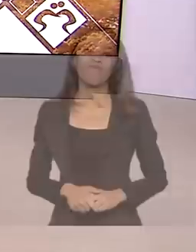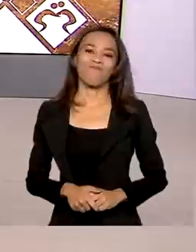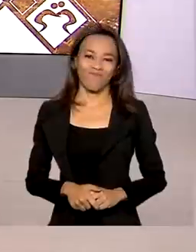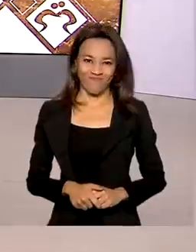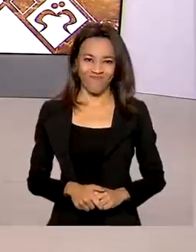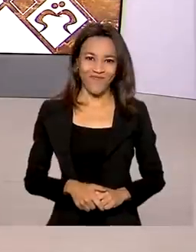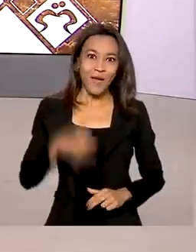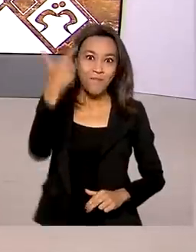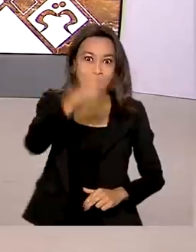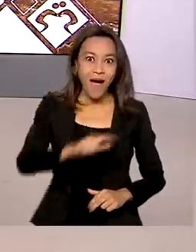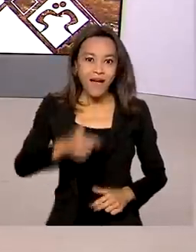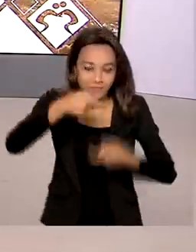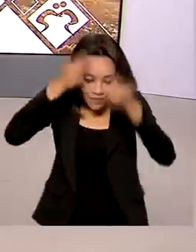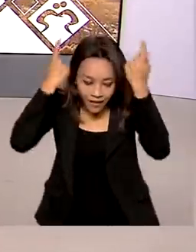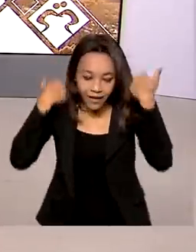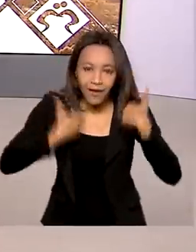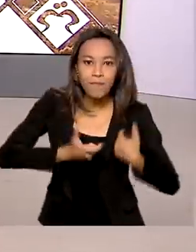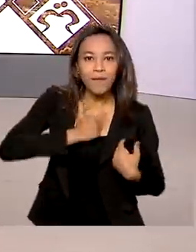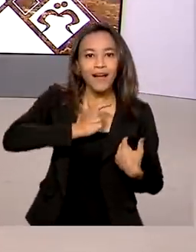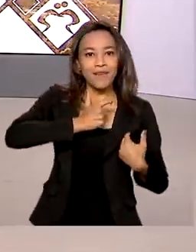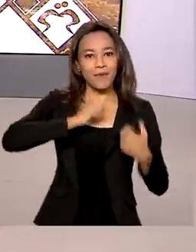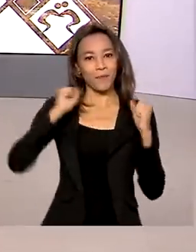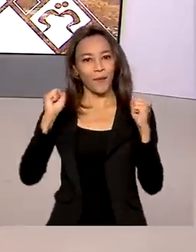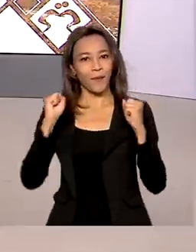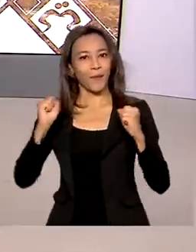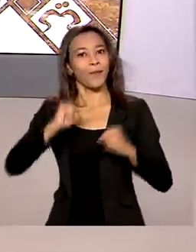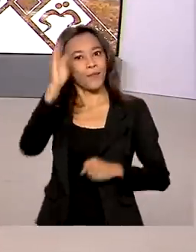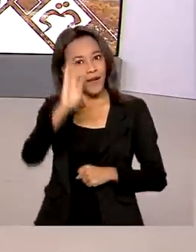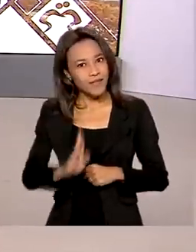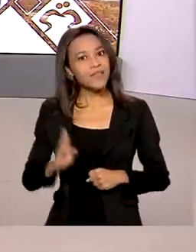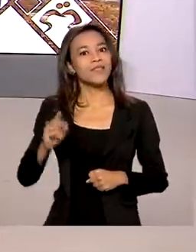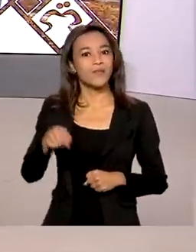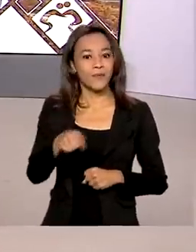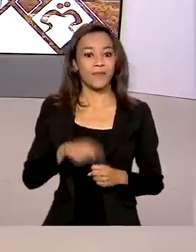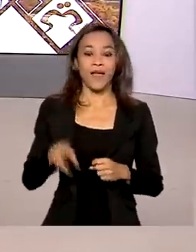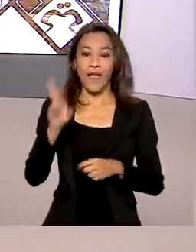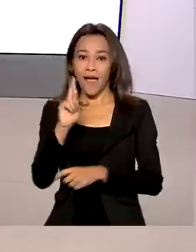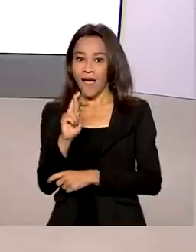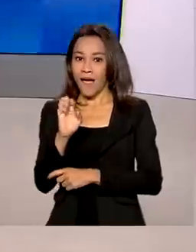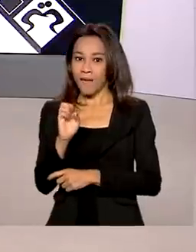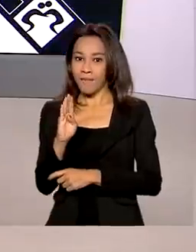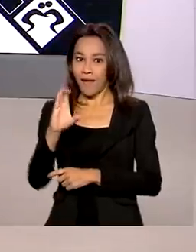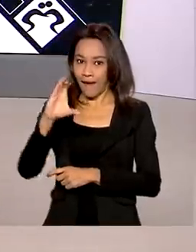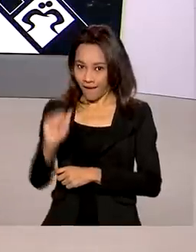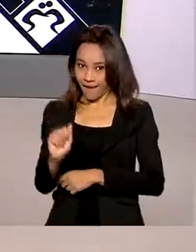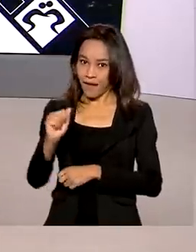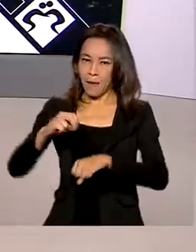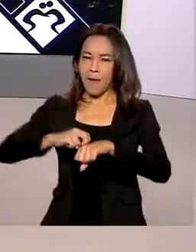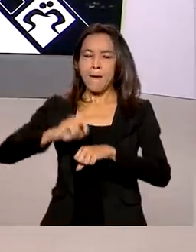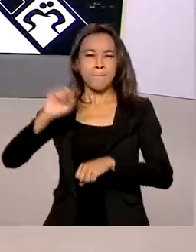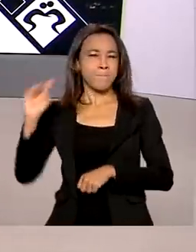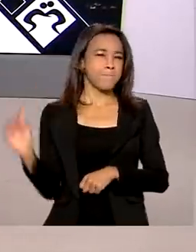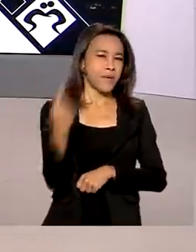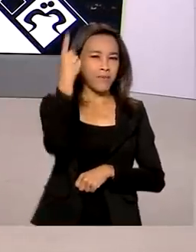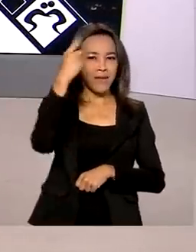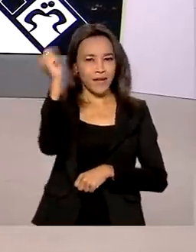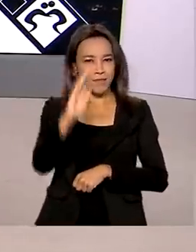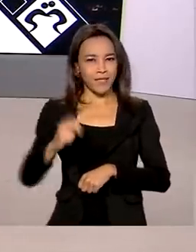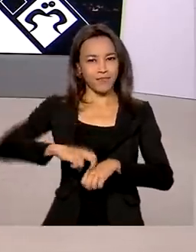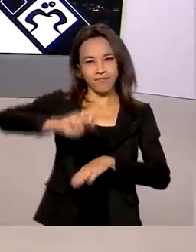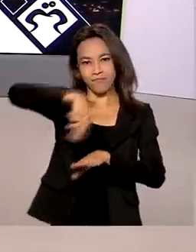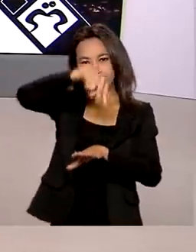Mais medalhas para o Brasil no fim de semana. A Rebeca Andrade se tornou a primeira brasileira campeã olímpica da